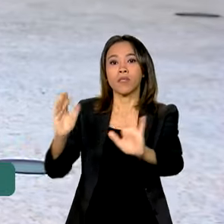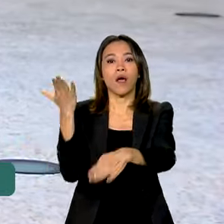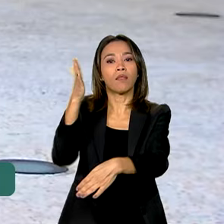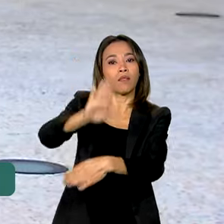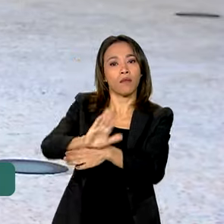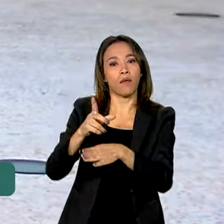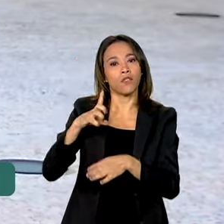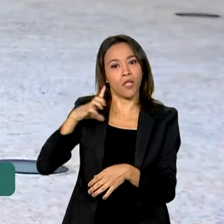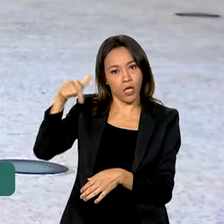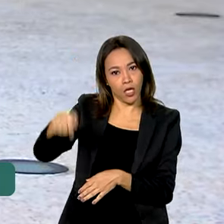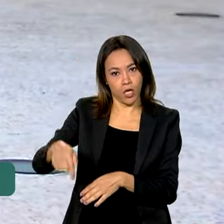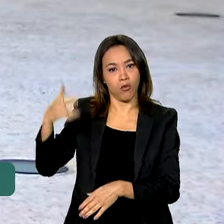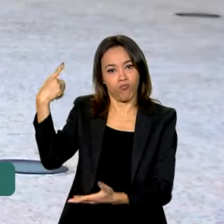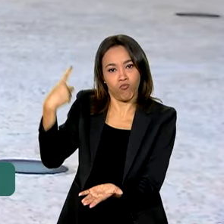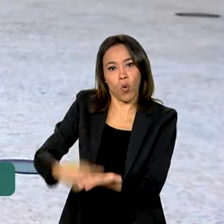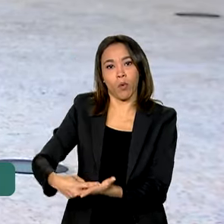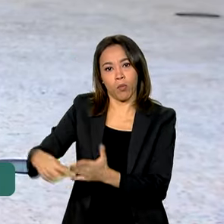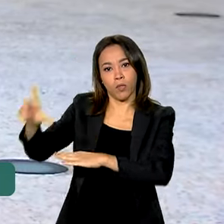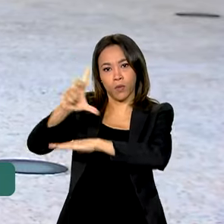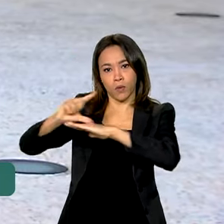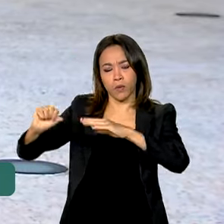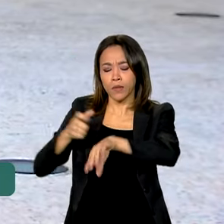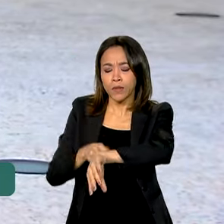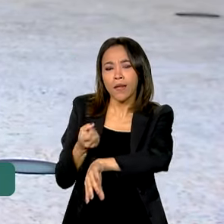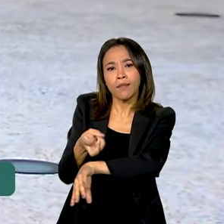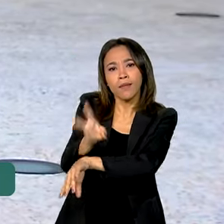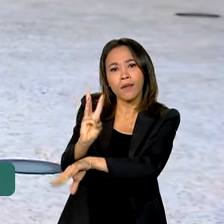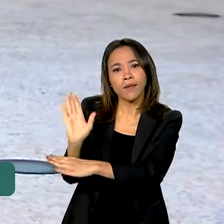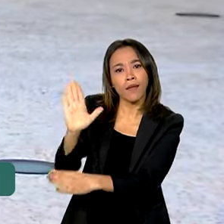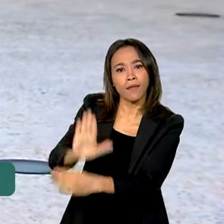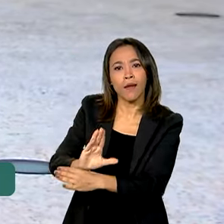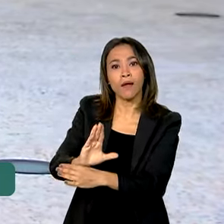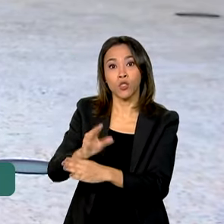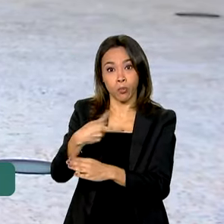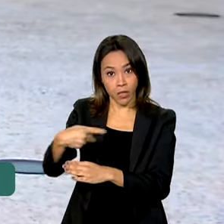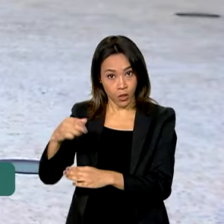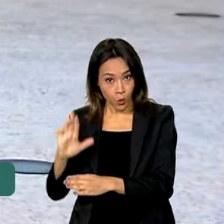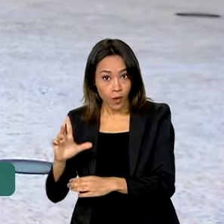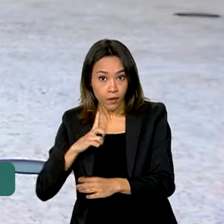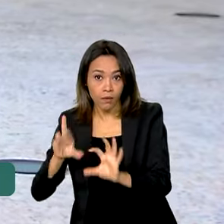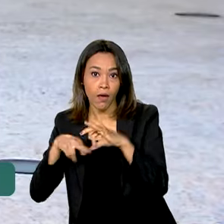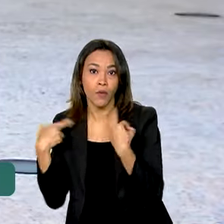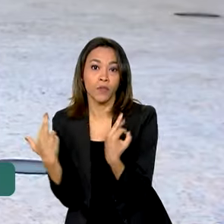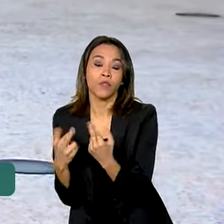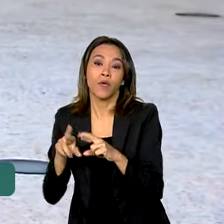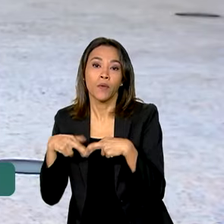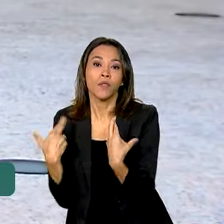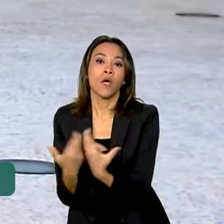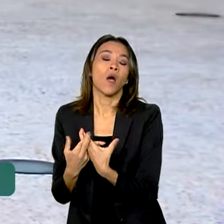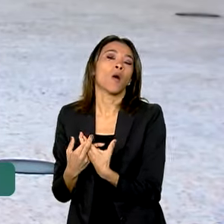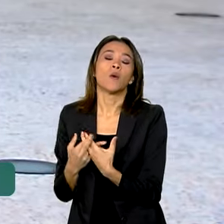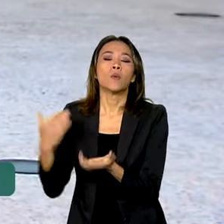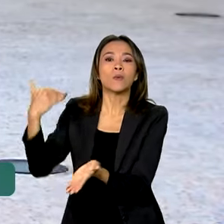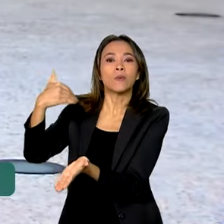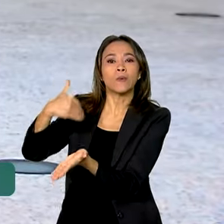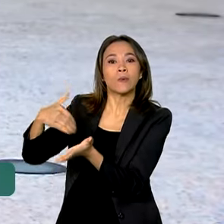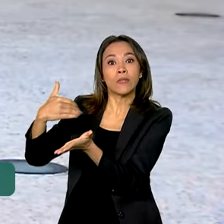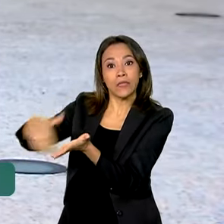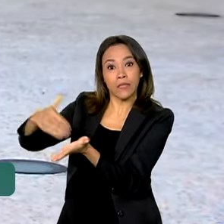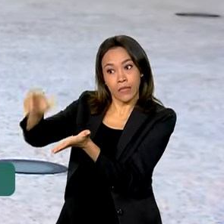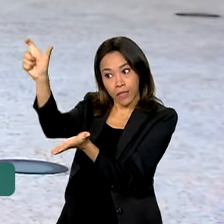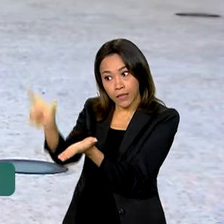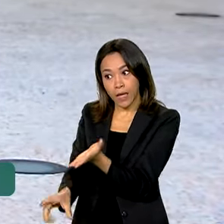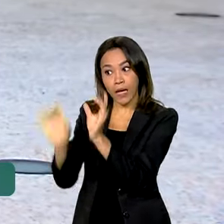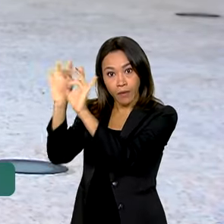aqui em Brasília e aqui no Palácio do Planalto. Às três da tarde ele tem uma reunião com o secretário especial para assuntos jurídicos da Casa Civil,